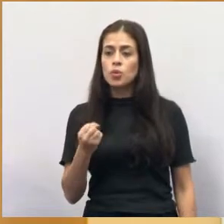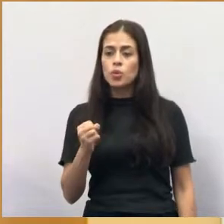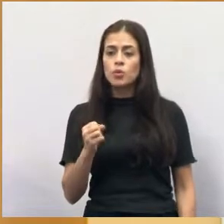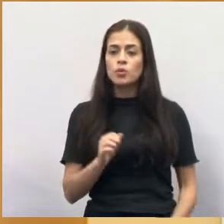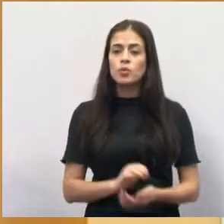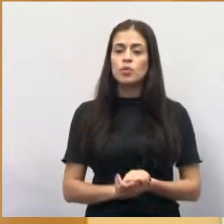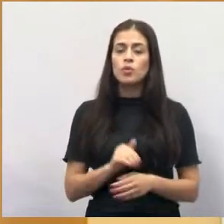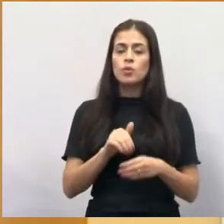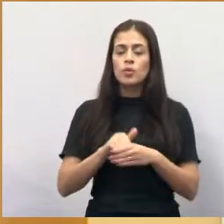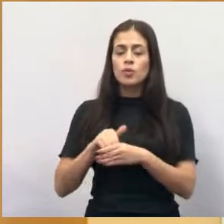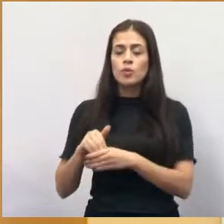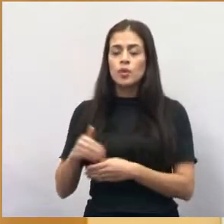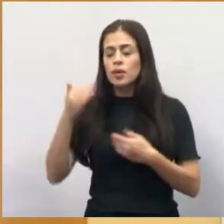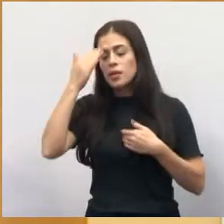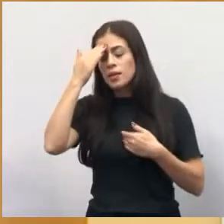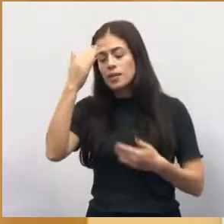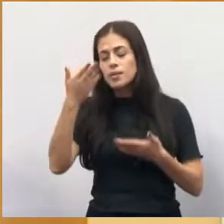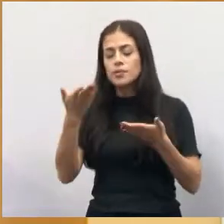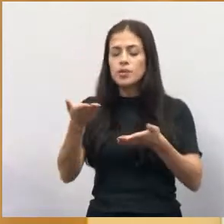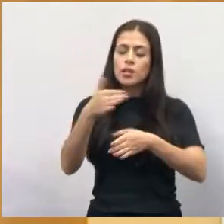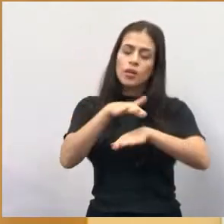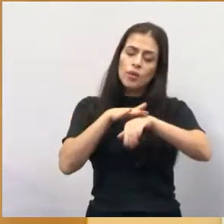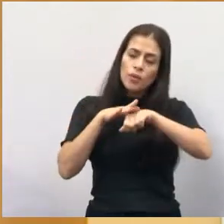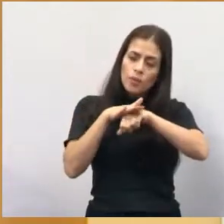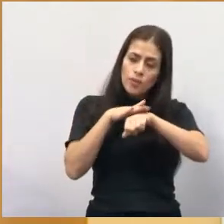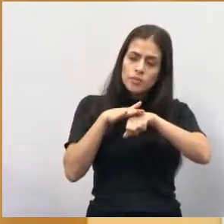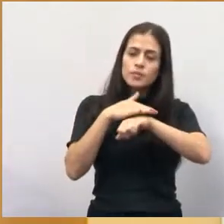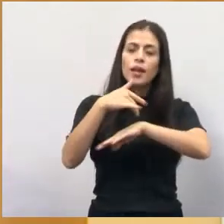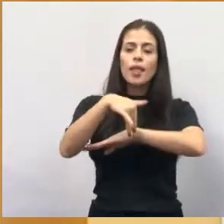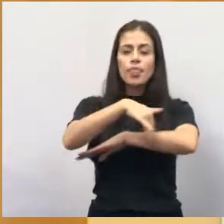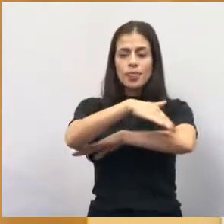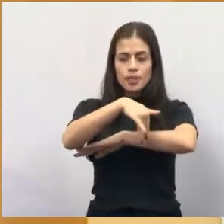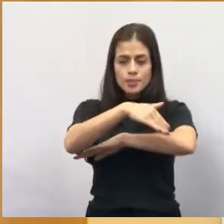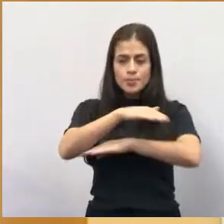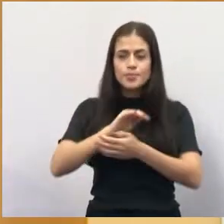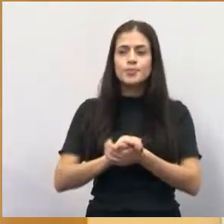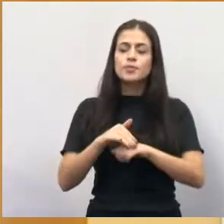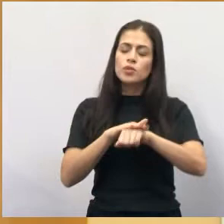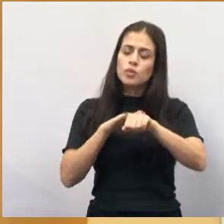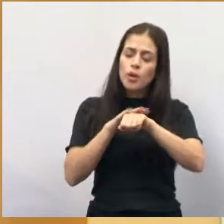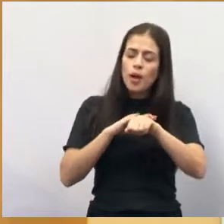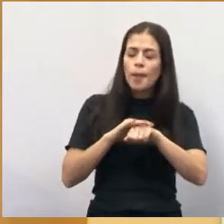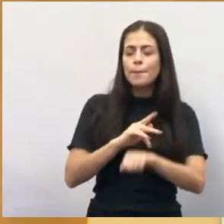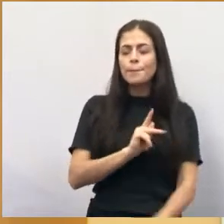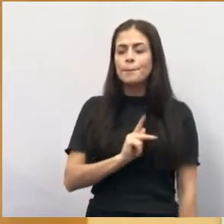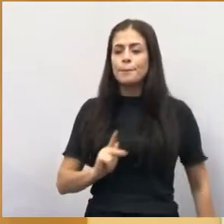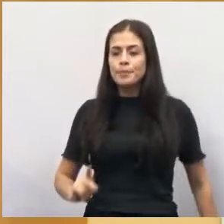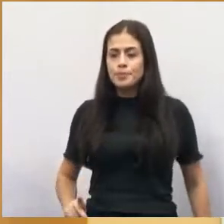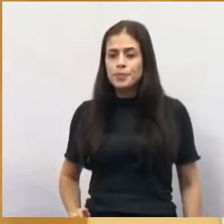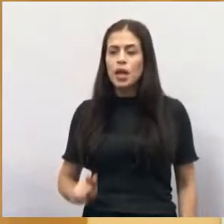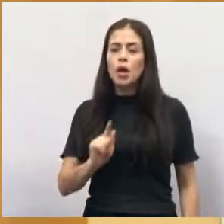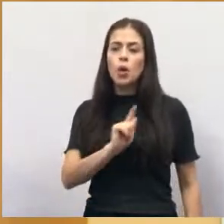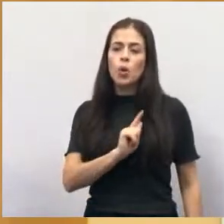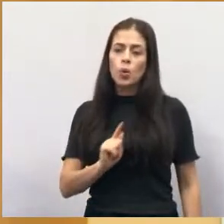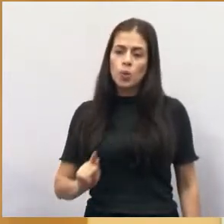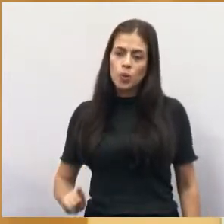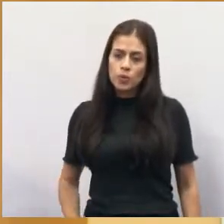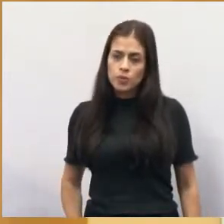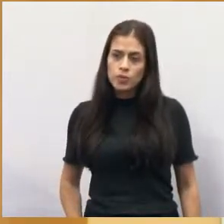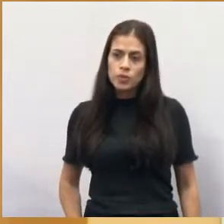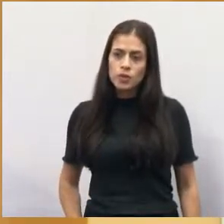encontrei pelas ruas, que a gente pôde conversar sobre a eleição presidencial, sobre a eleição de governadores e também